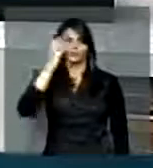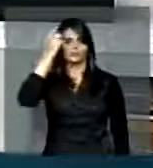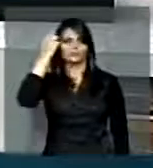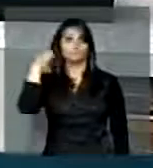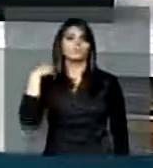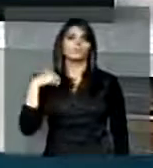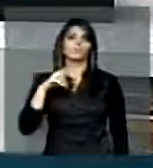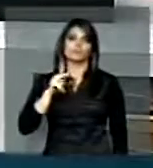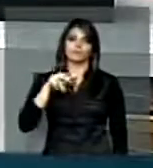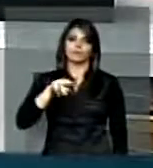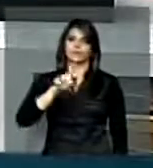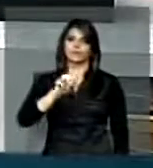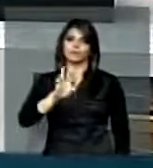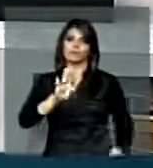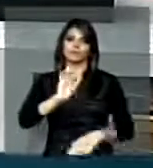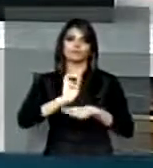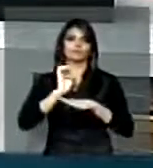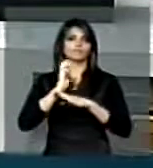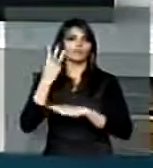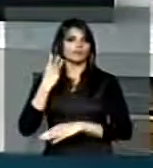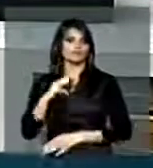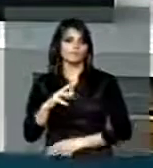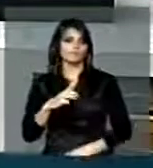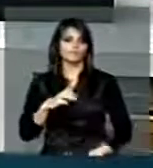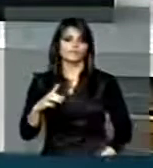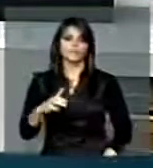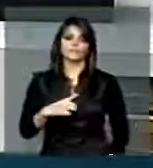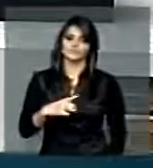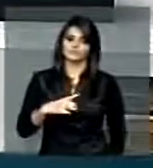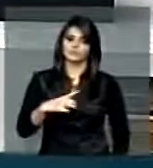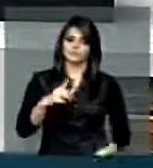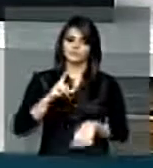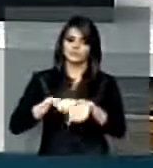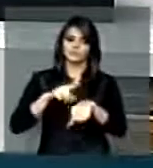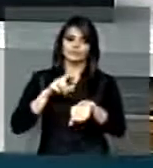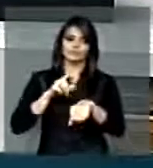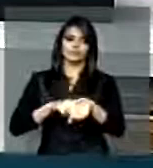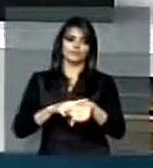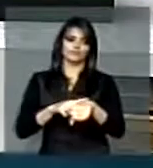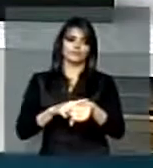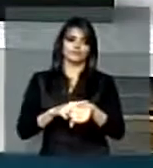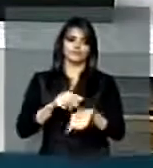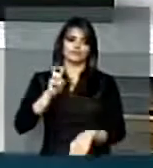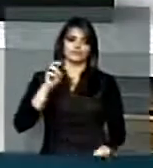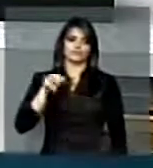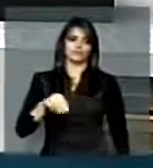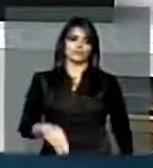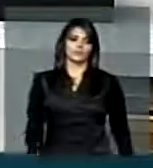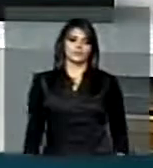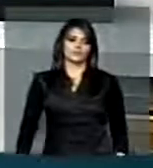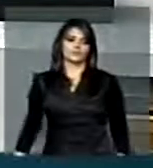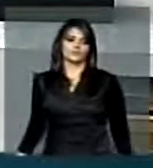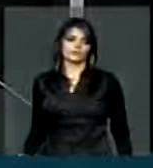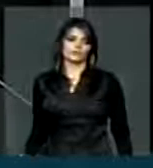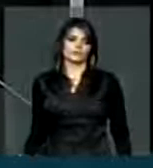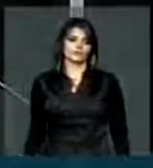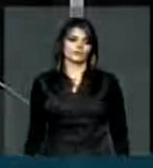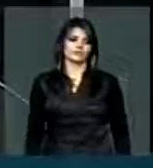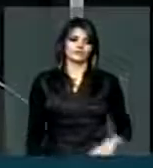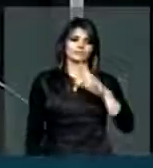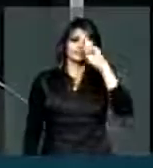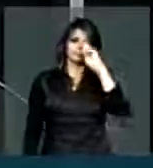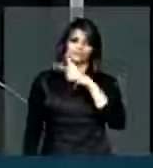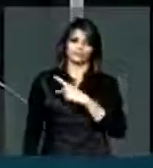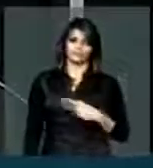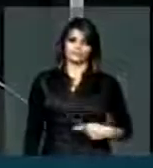O PMDB Maranhão, com excelência, disporá de até cinco minutos. Senhor presidente,